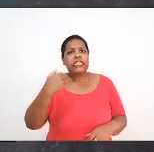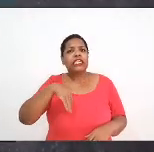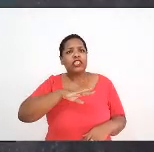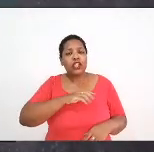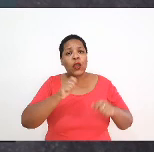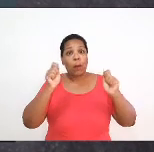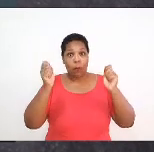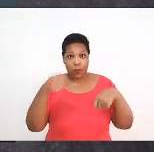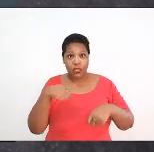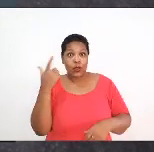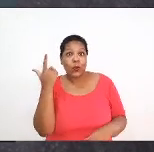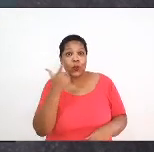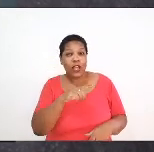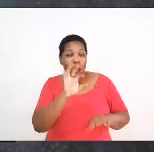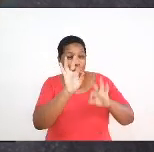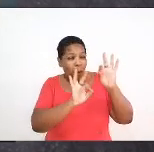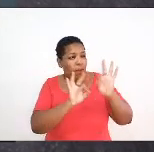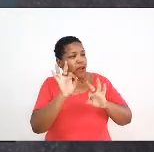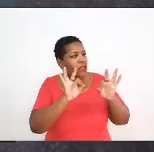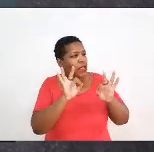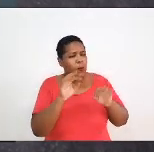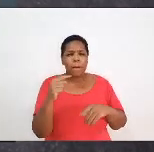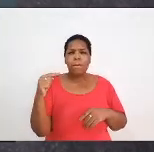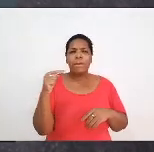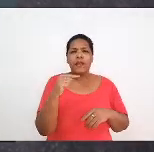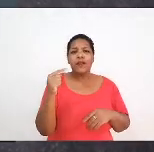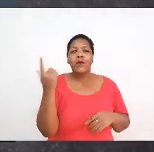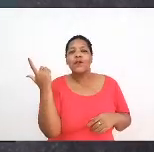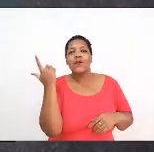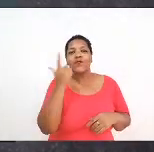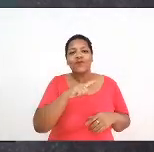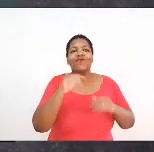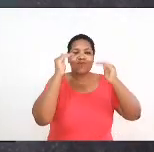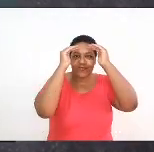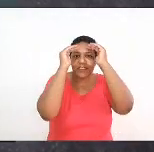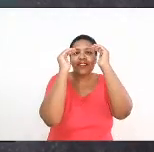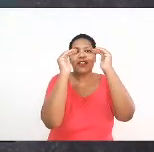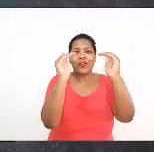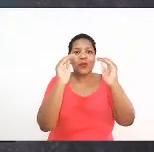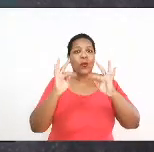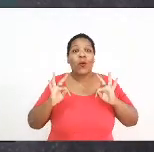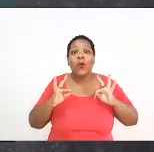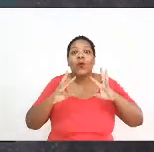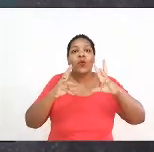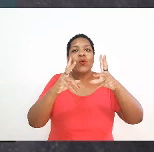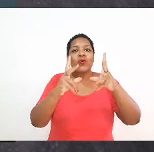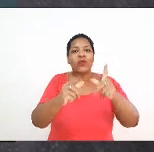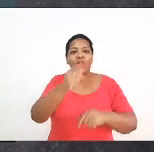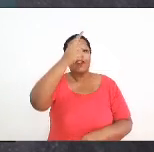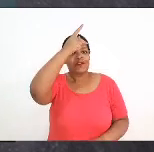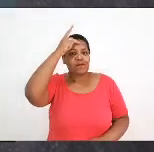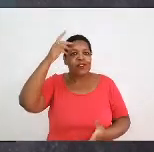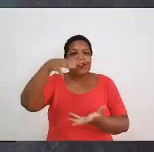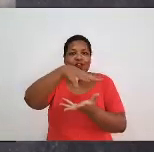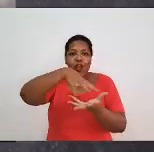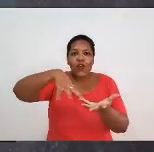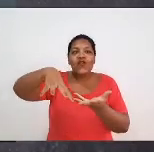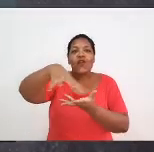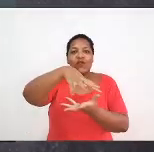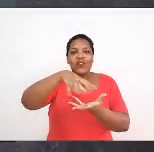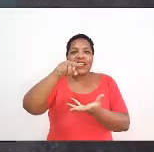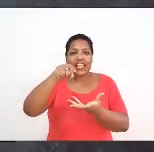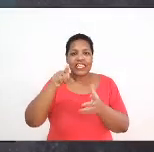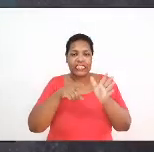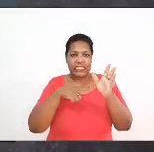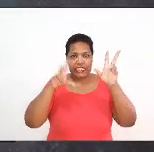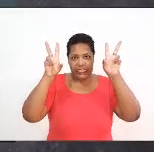minimamente, a gente entende que dá conta de ser respeitoso com todos os atores que estão envolvidos nessa questão. Então, a partir de segunda